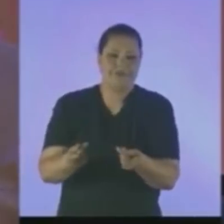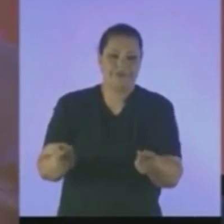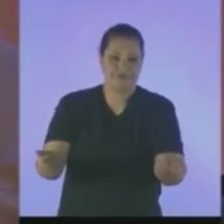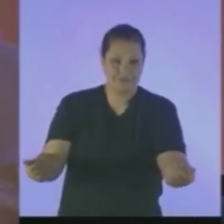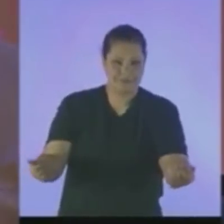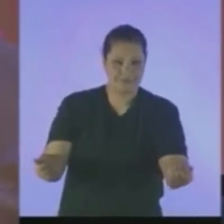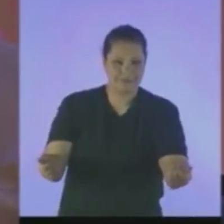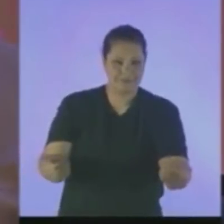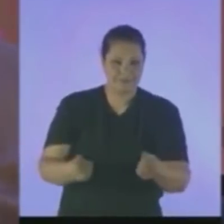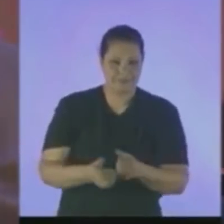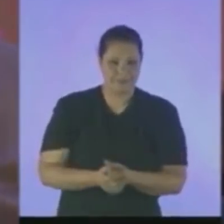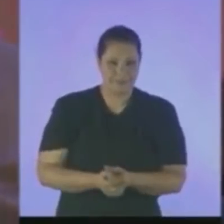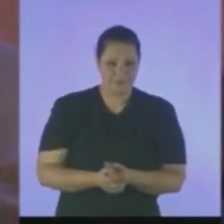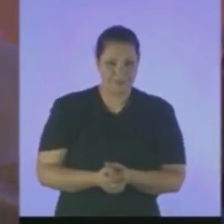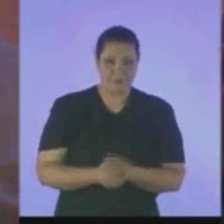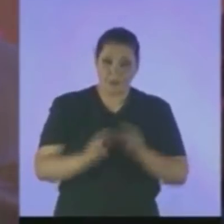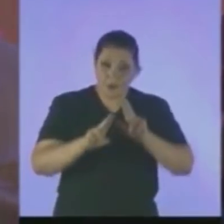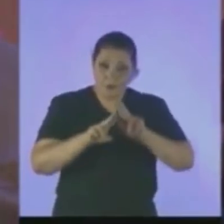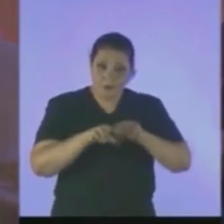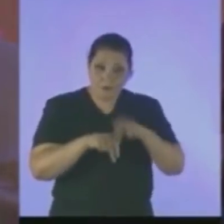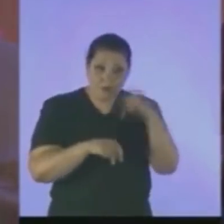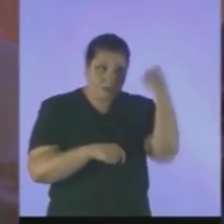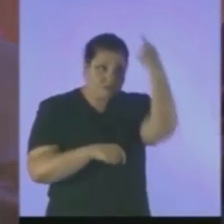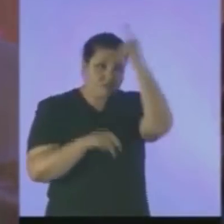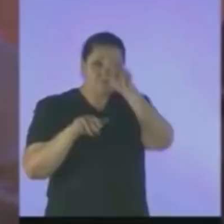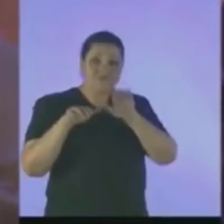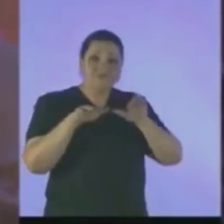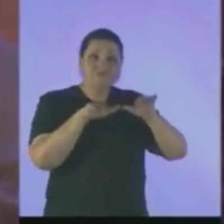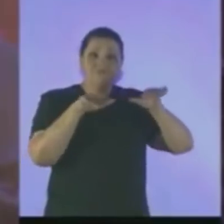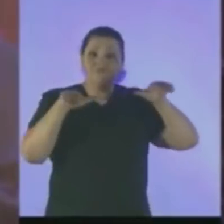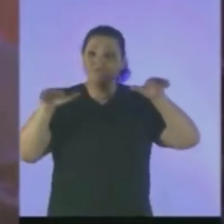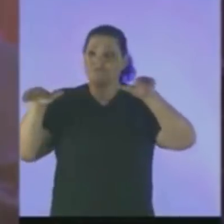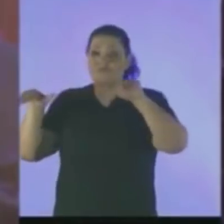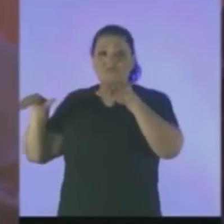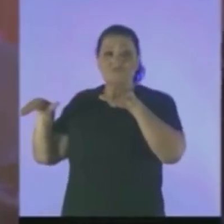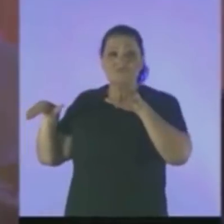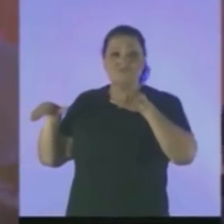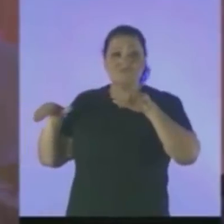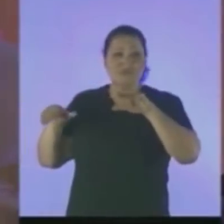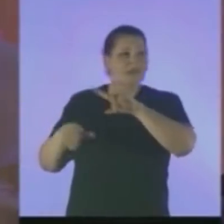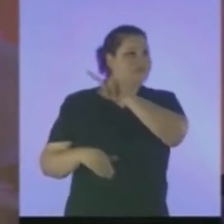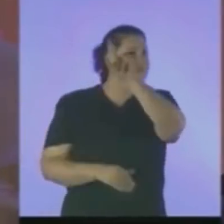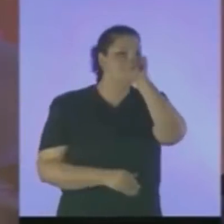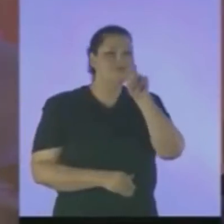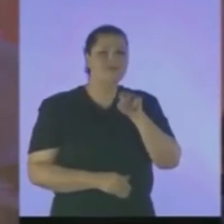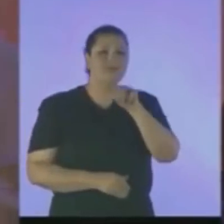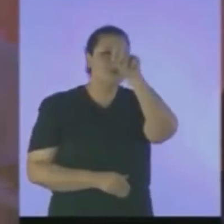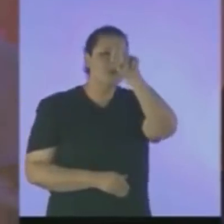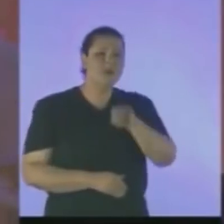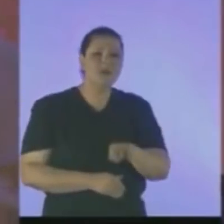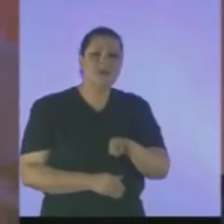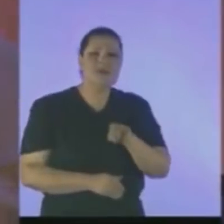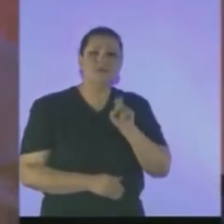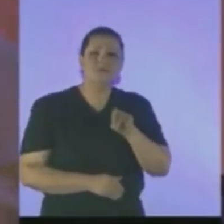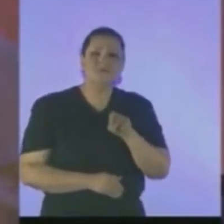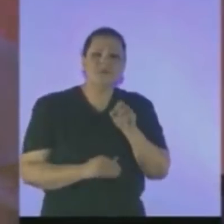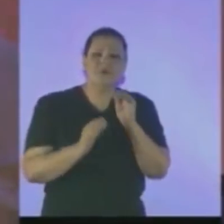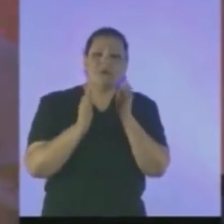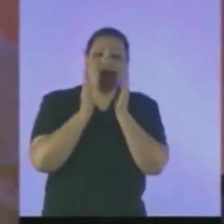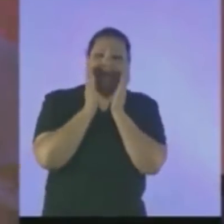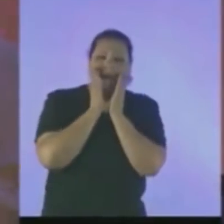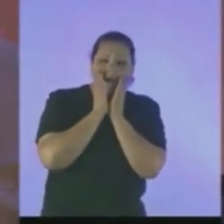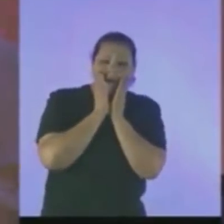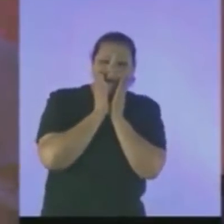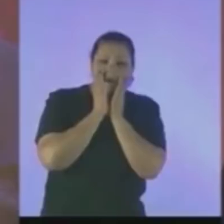Os anjos Em torno Tiveram Uma exclamação De lamento Mas O